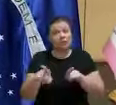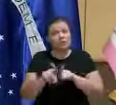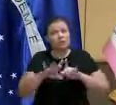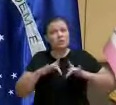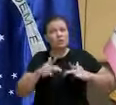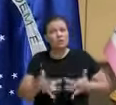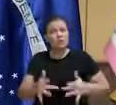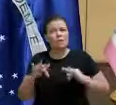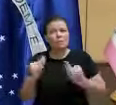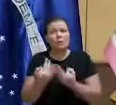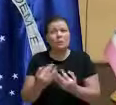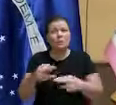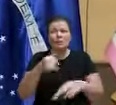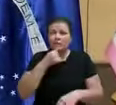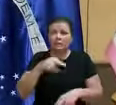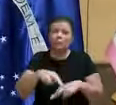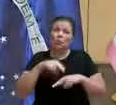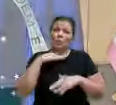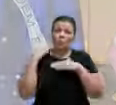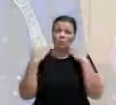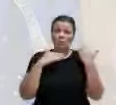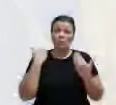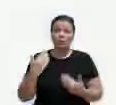a solidariedade para as famílias inutadas.